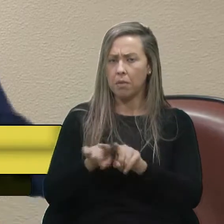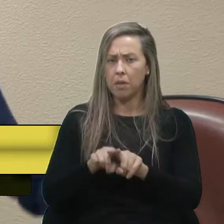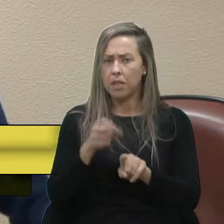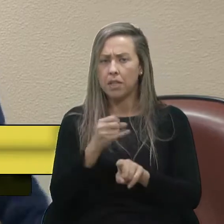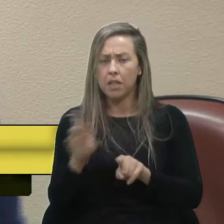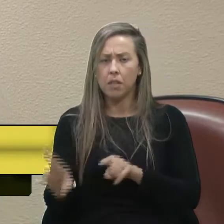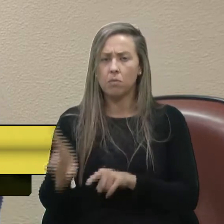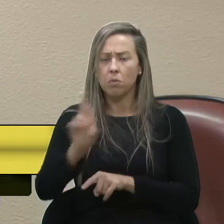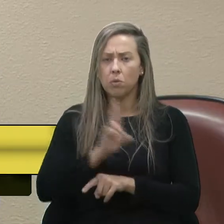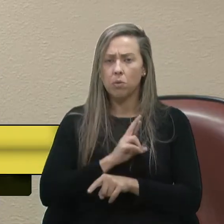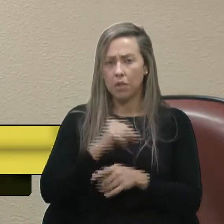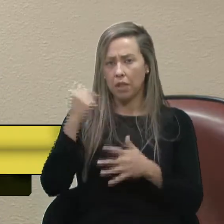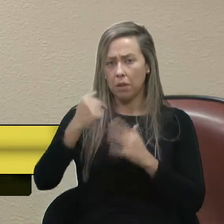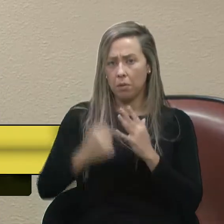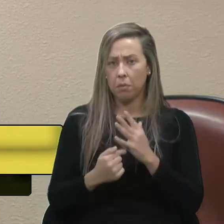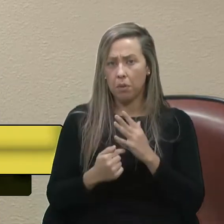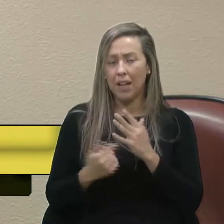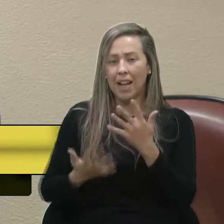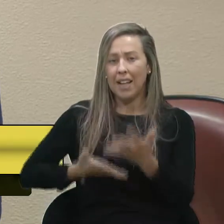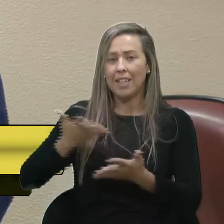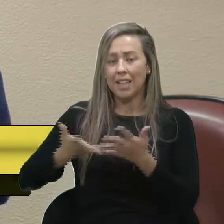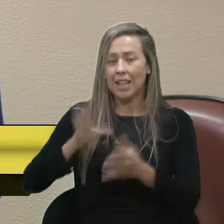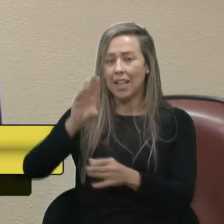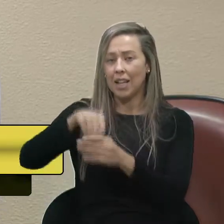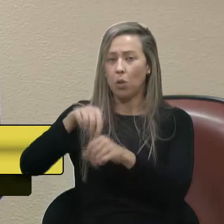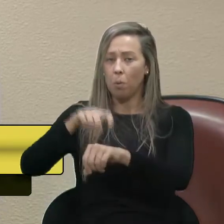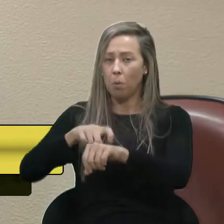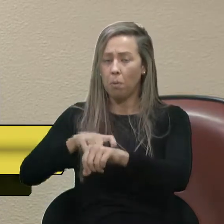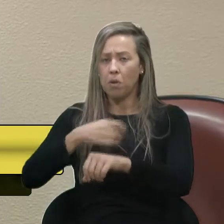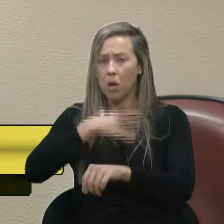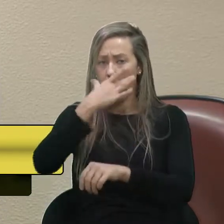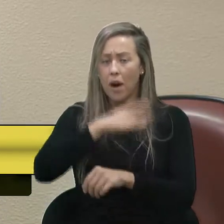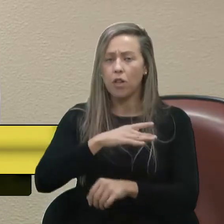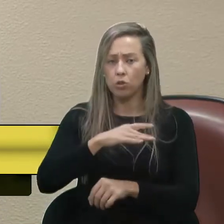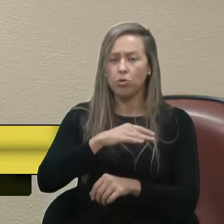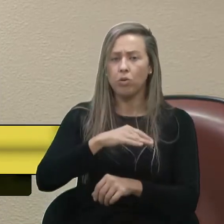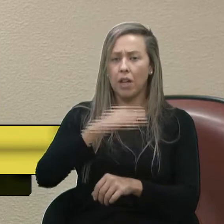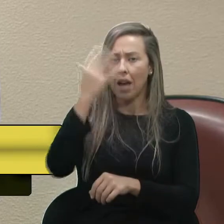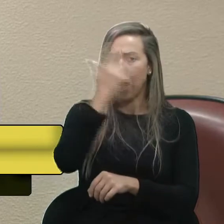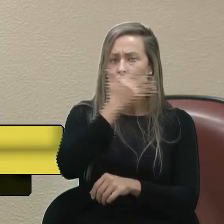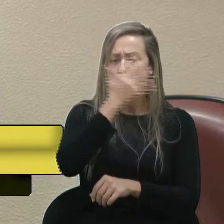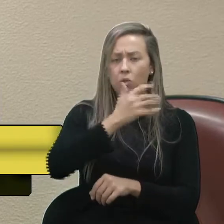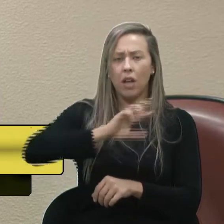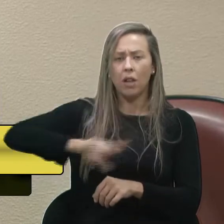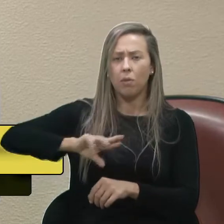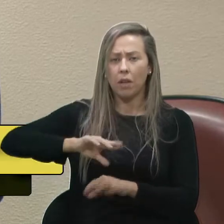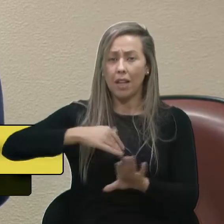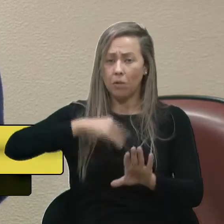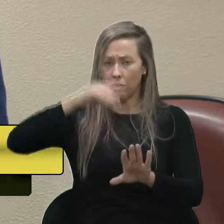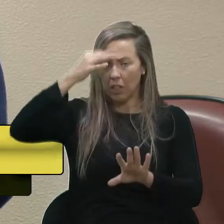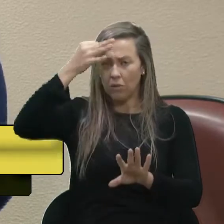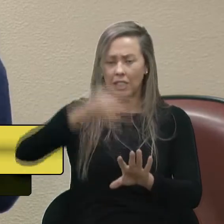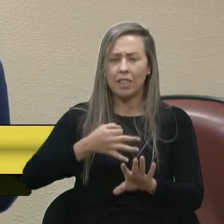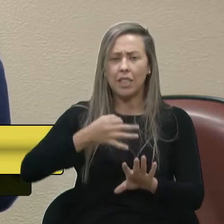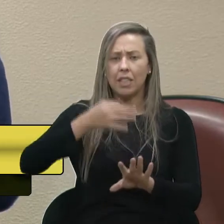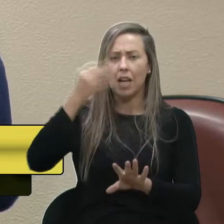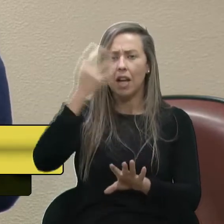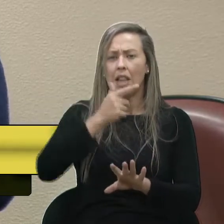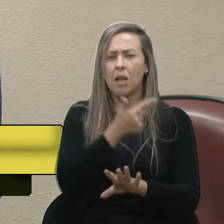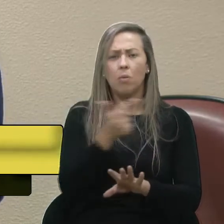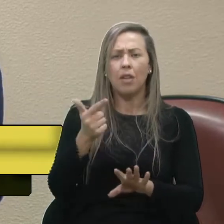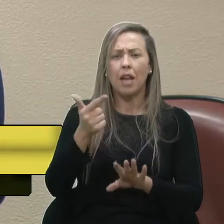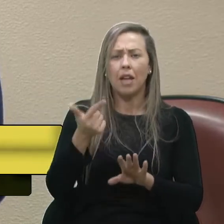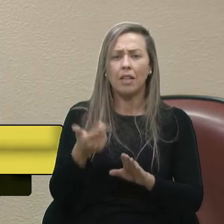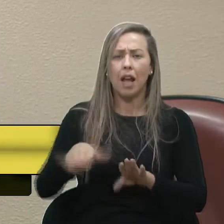não teve nenhuma dessas questões sendo tratadas lá também. E acho que o governo Adiló não tem absolutamente, acho não, tenho certeza, não tem absolutamente nada a